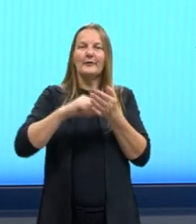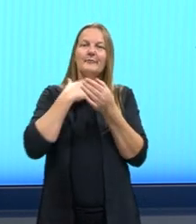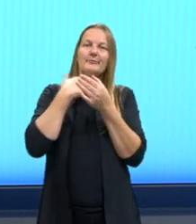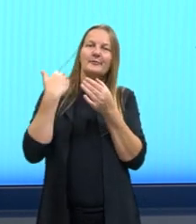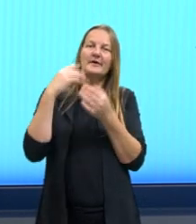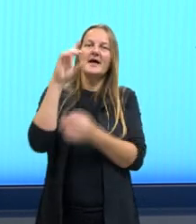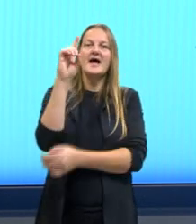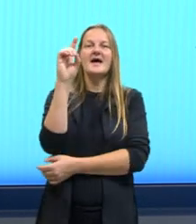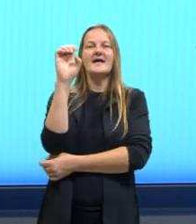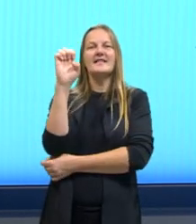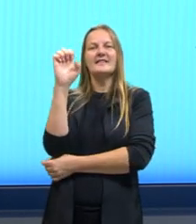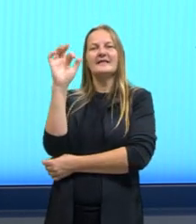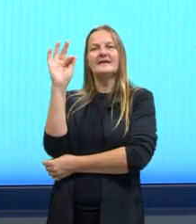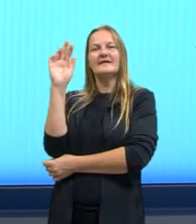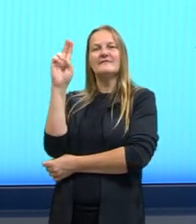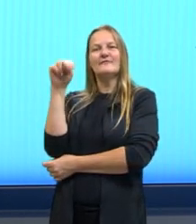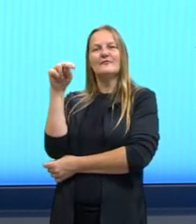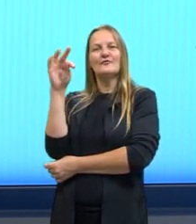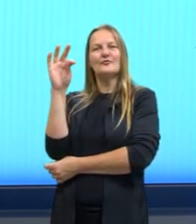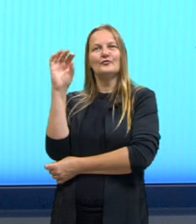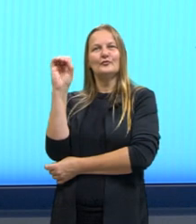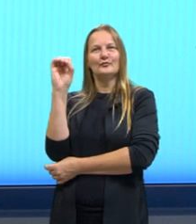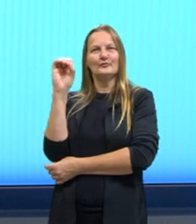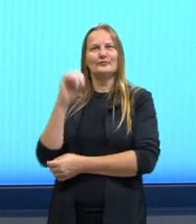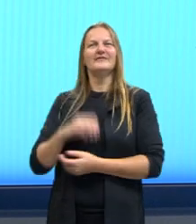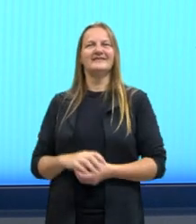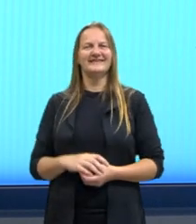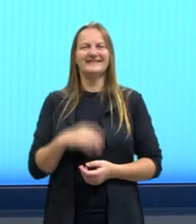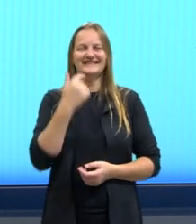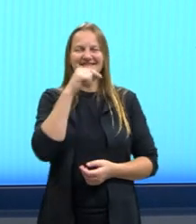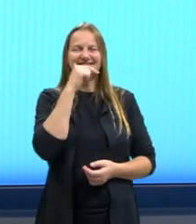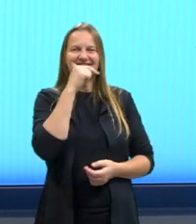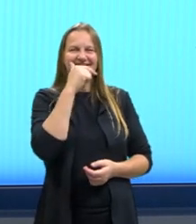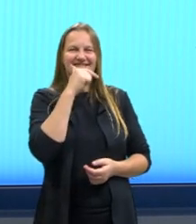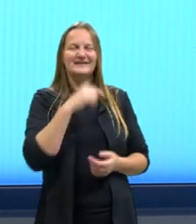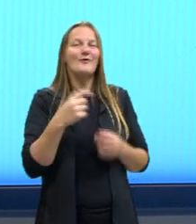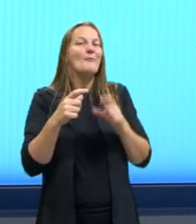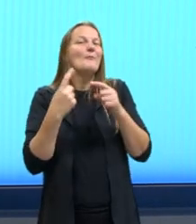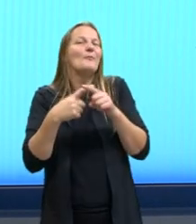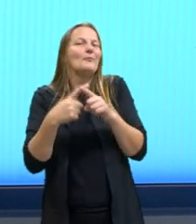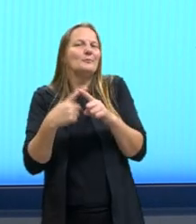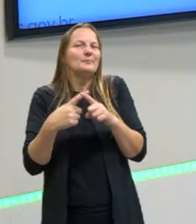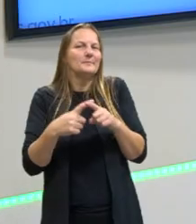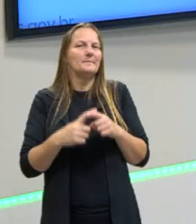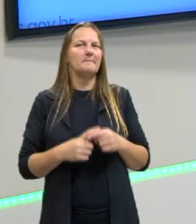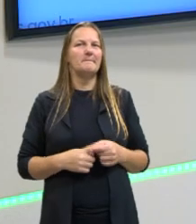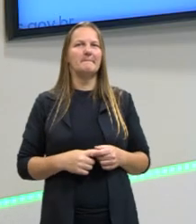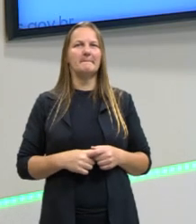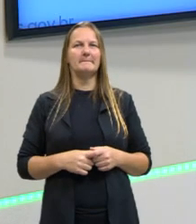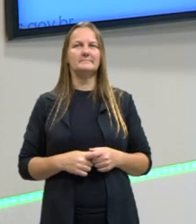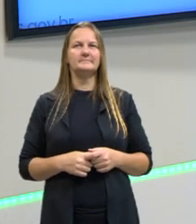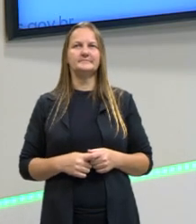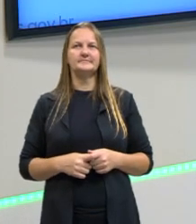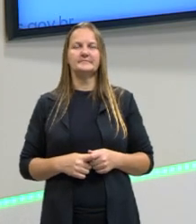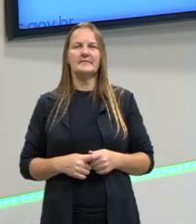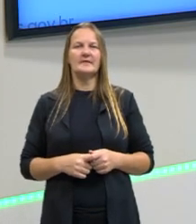e morto ele está contando essa história. A ironia aqui está exatamente nessa situação.